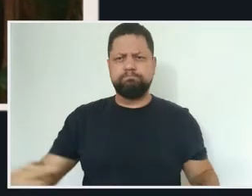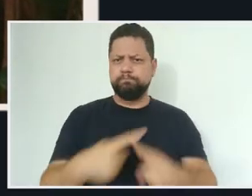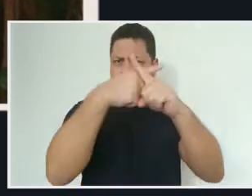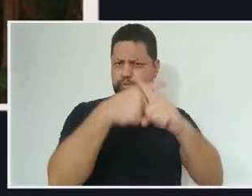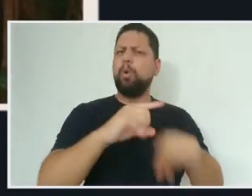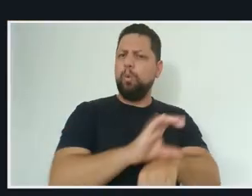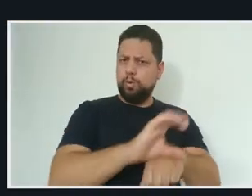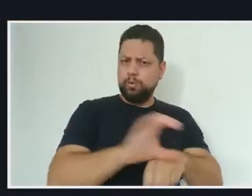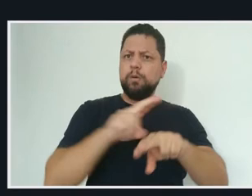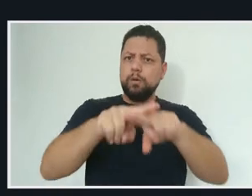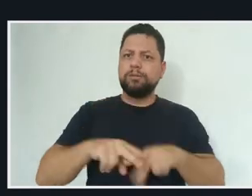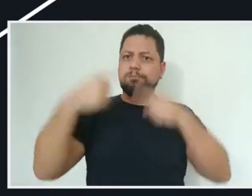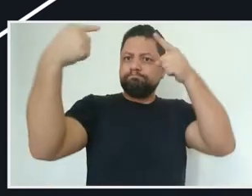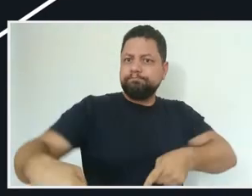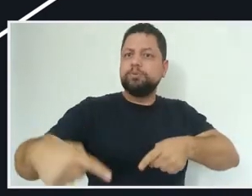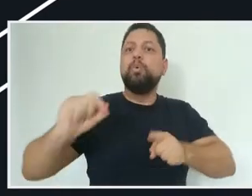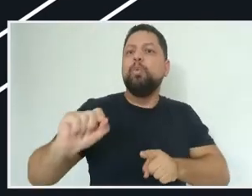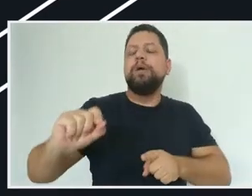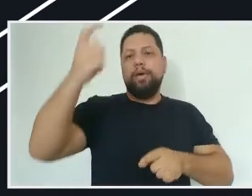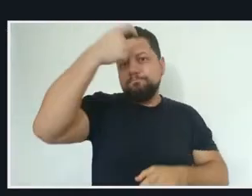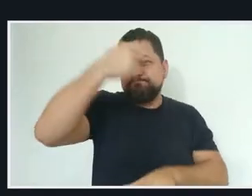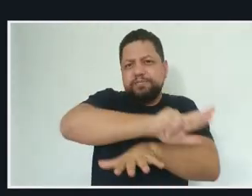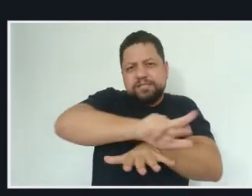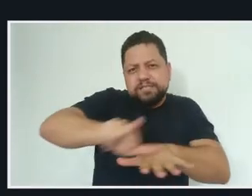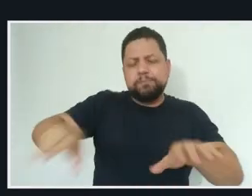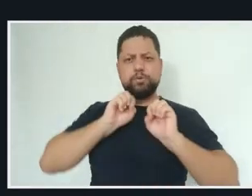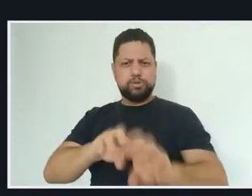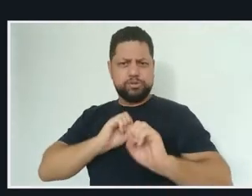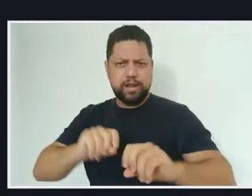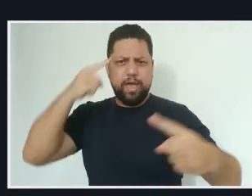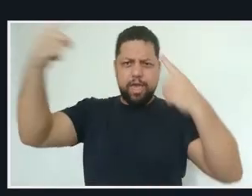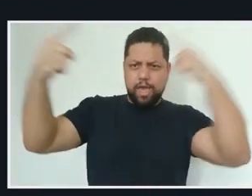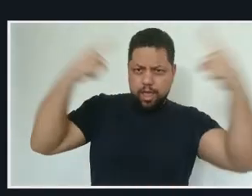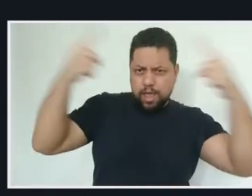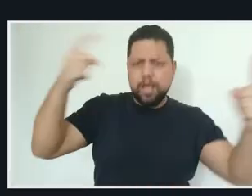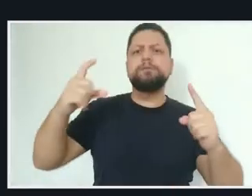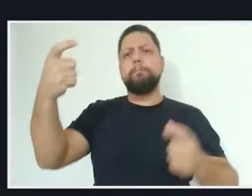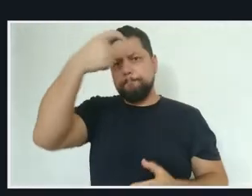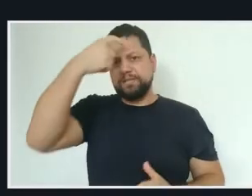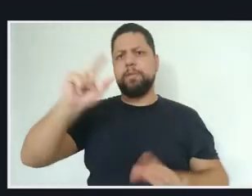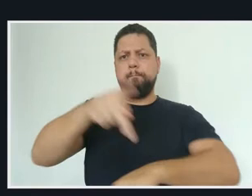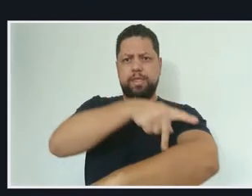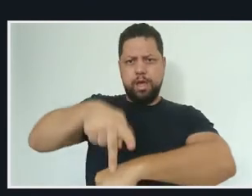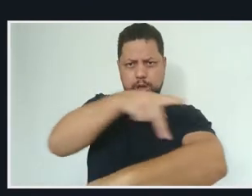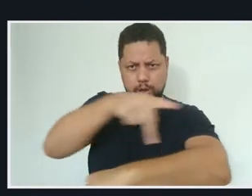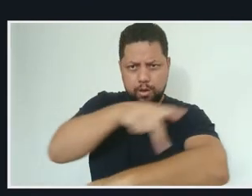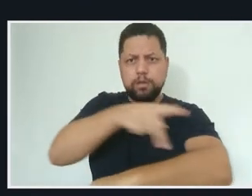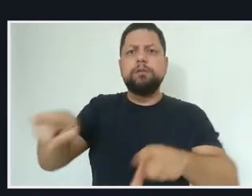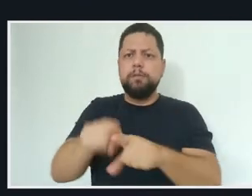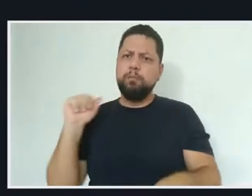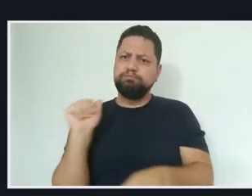criança e do adolescente. Porque violam o direito à liberdade de expressão. As leis inspiradas no Escola Sem Partido são inconstitucionais porque